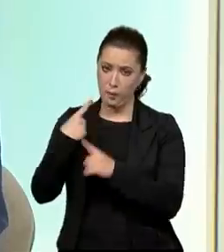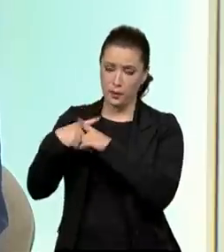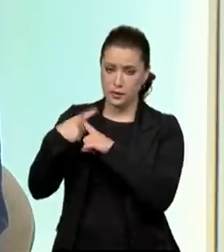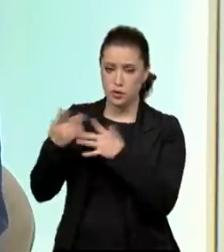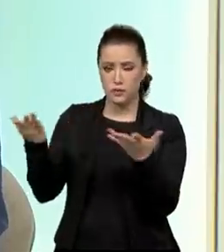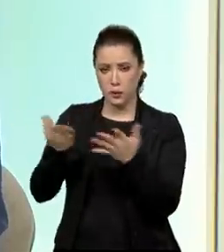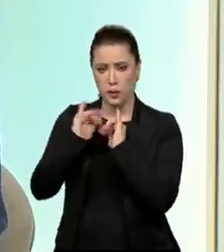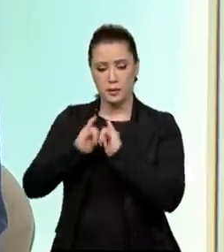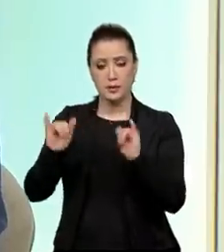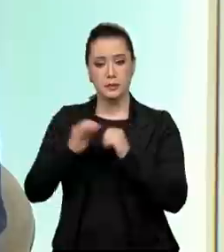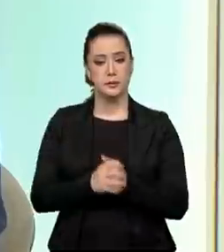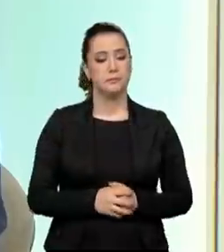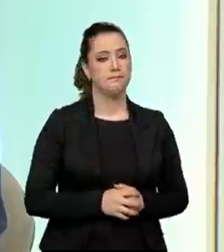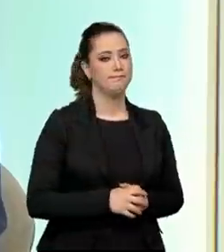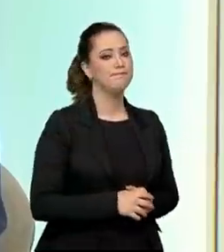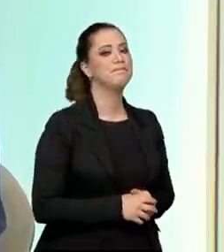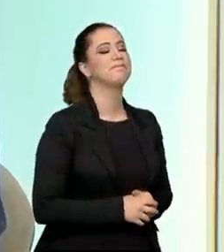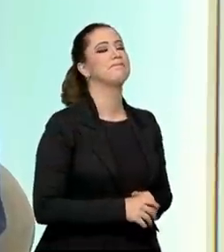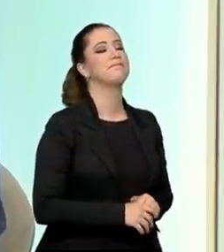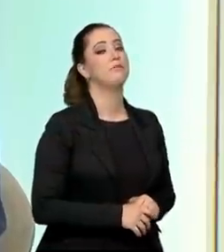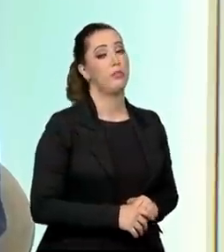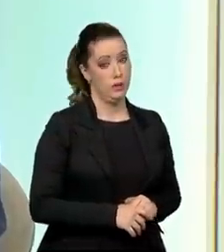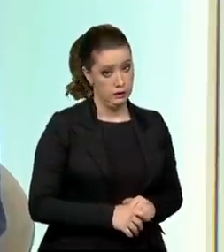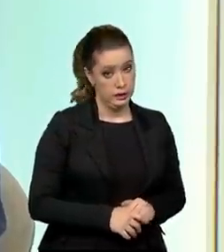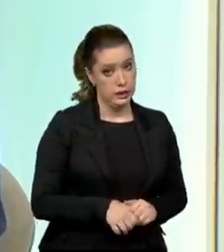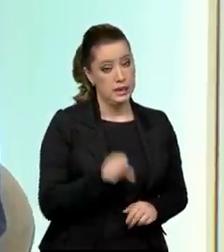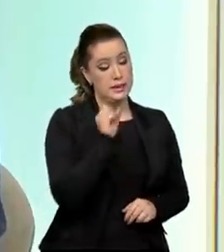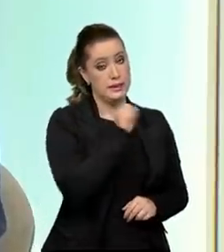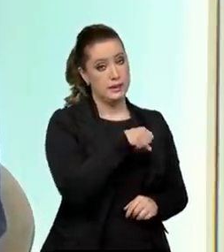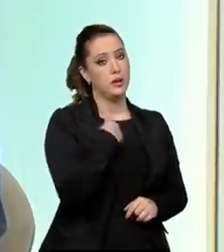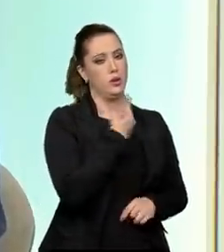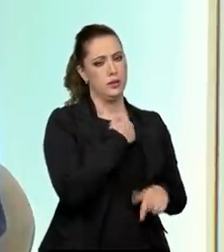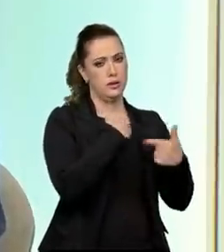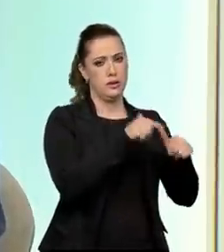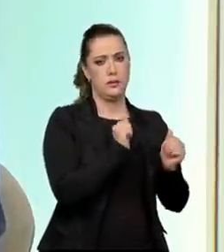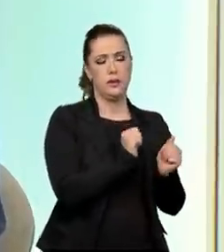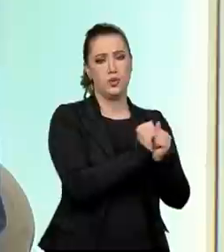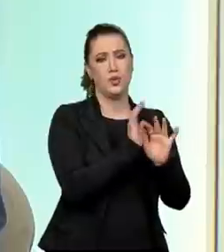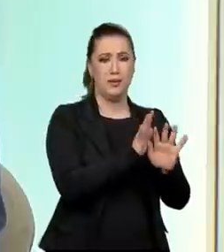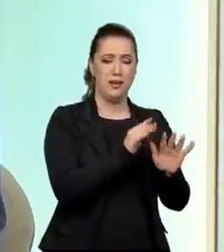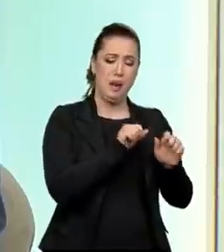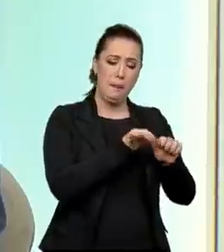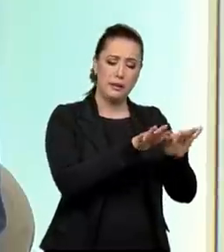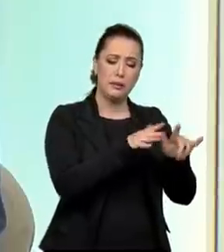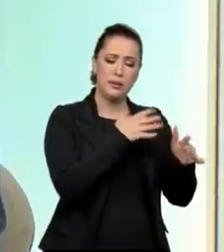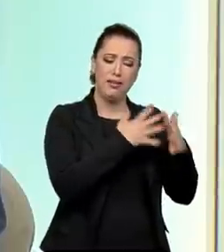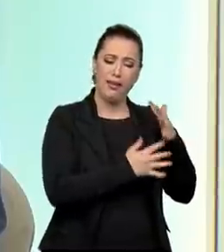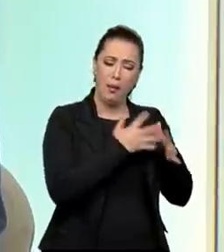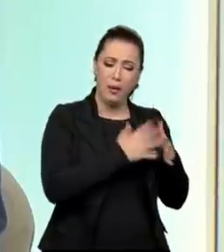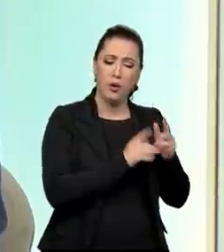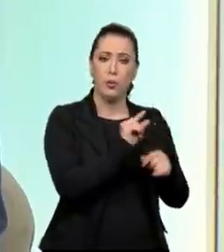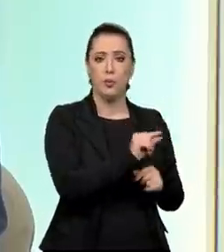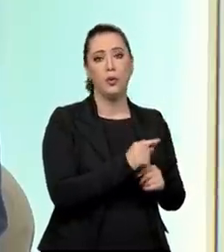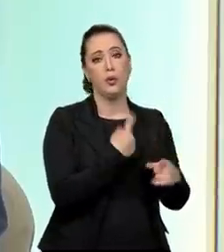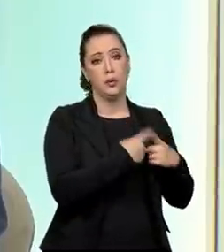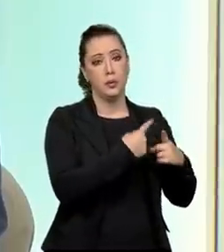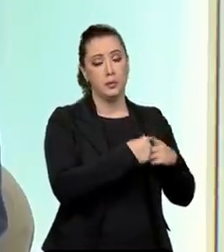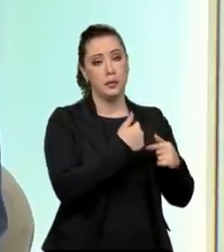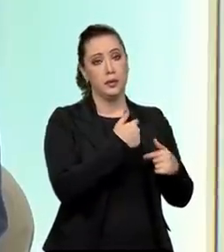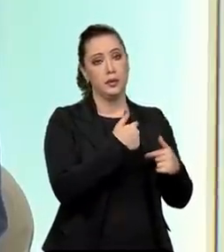Sim. Estamos trabalhando nesse sentido. A pandemia bagunçou um pouco o nosso planejamento. O trabalho infantil estava